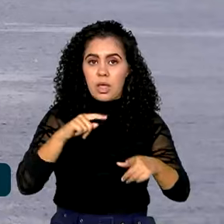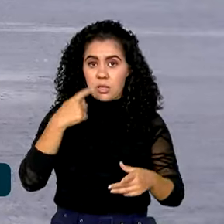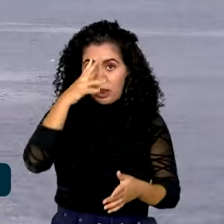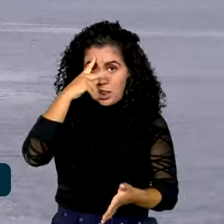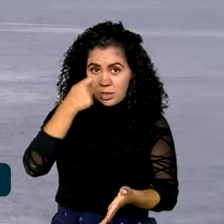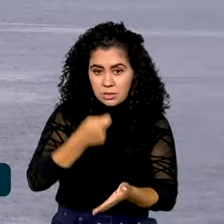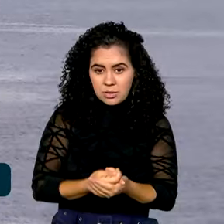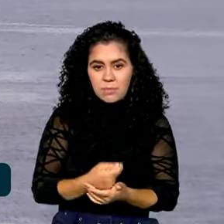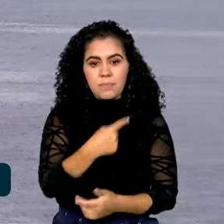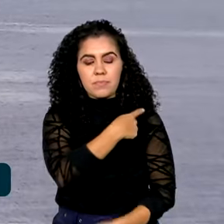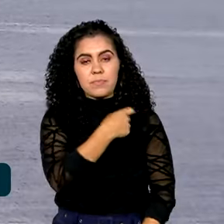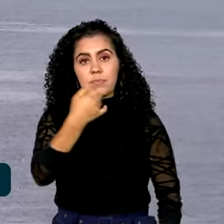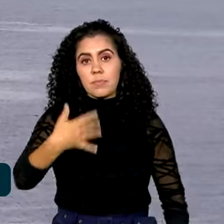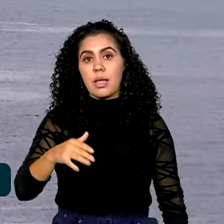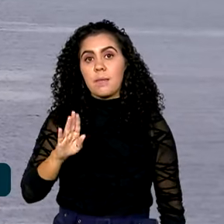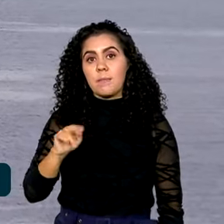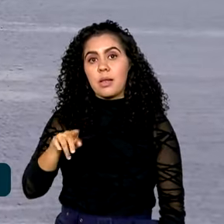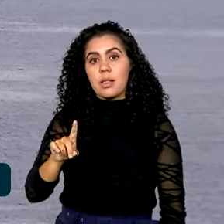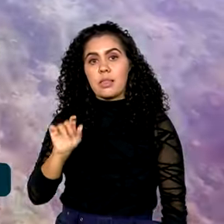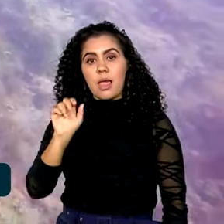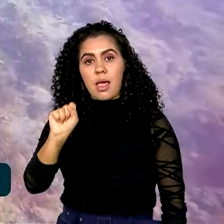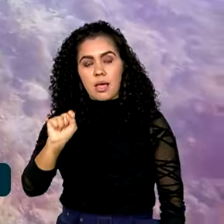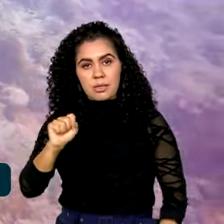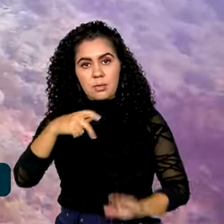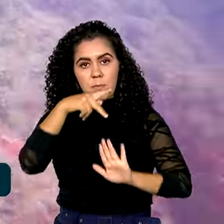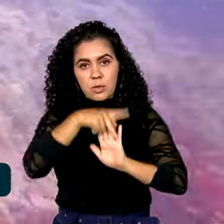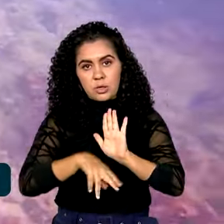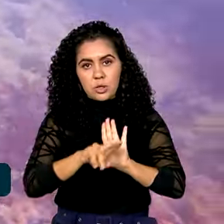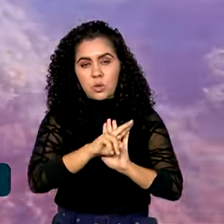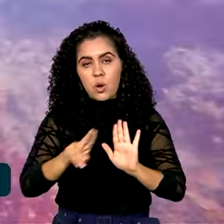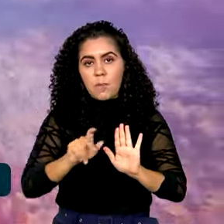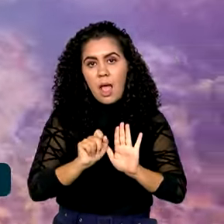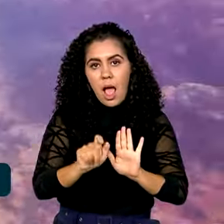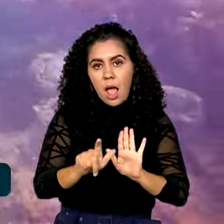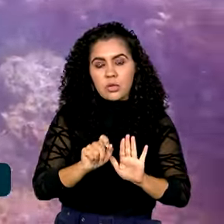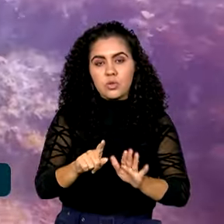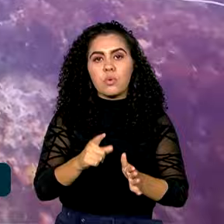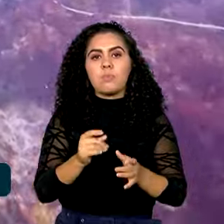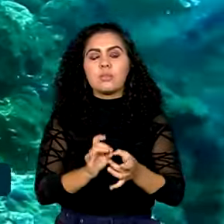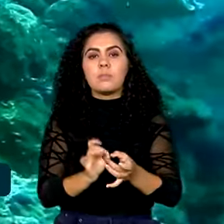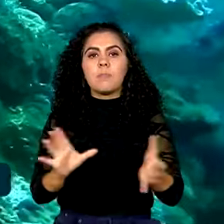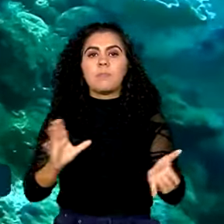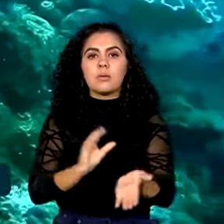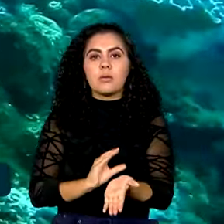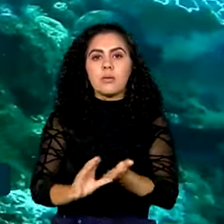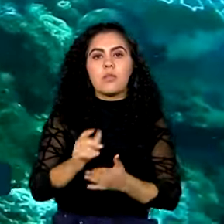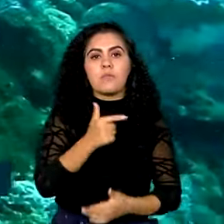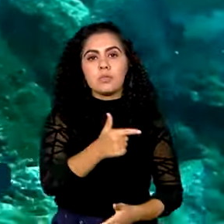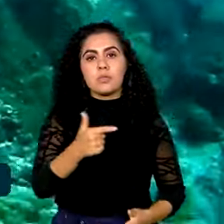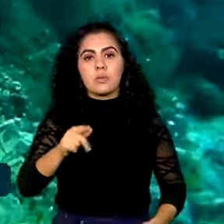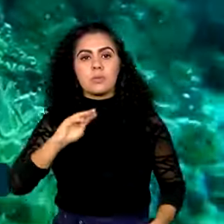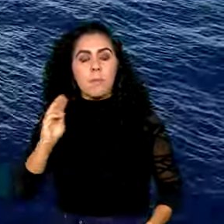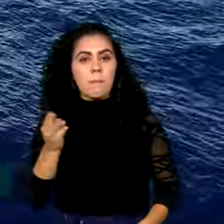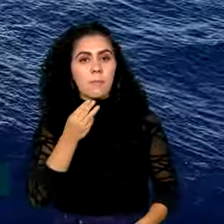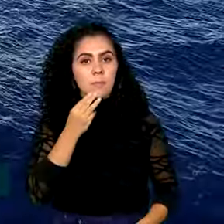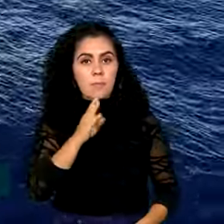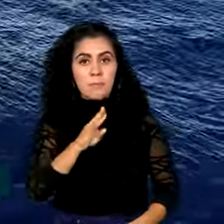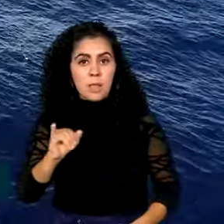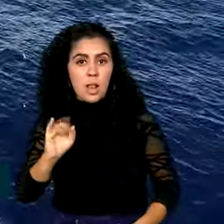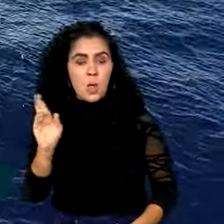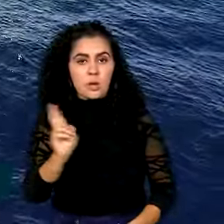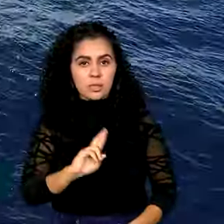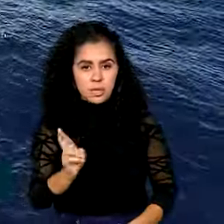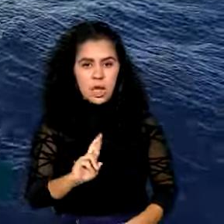O BNDES Azul disponibiliza 22 bilhões de reais para pesquisas na costa brasileira, o